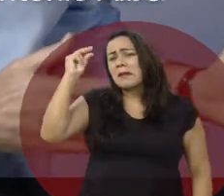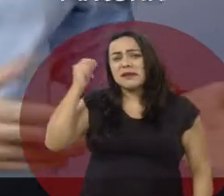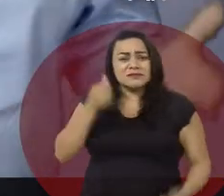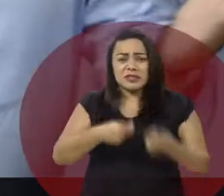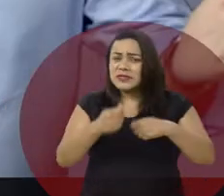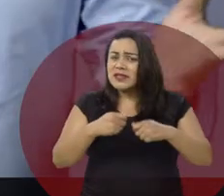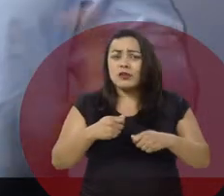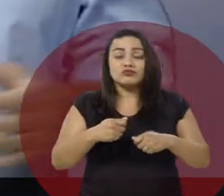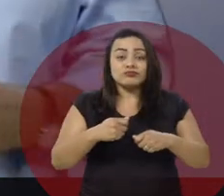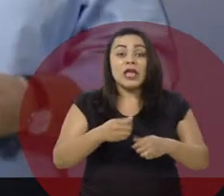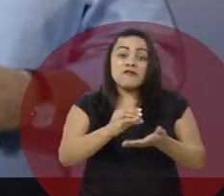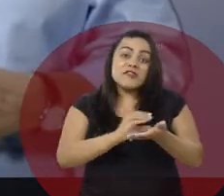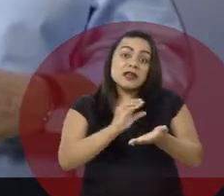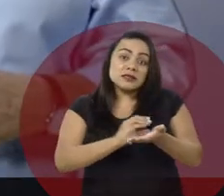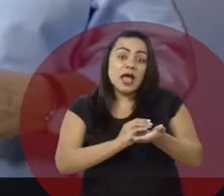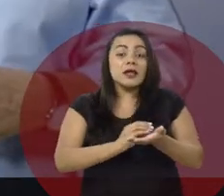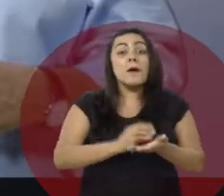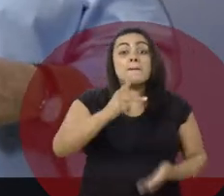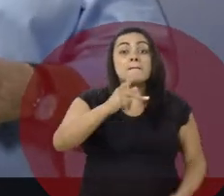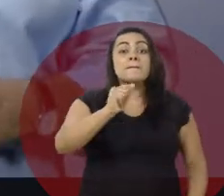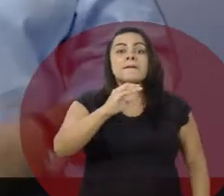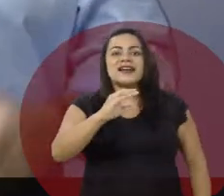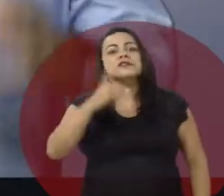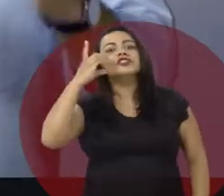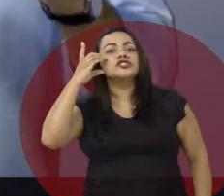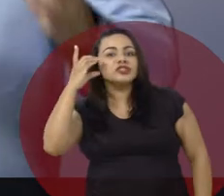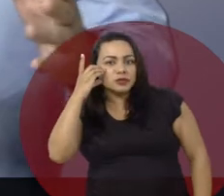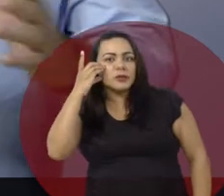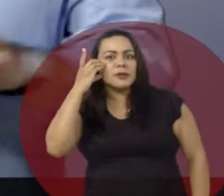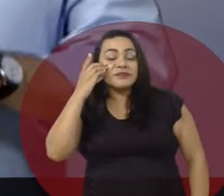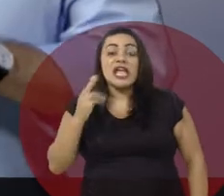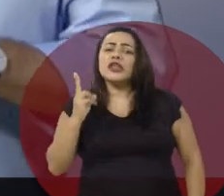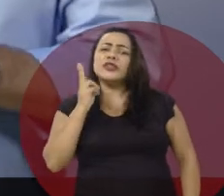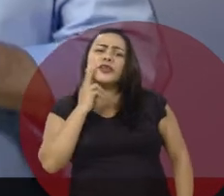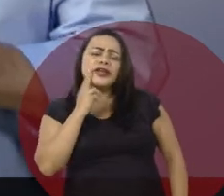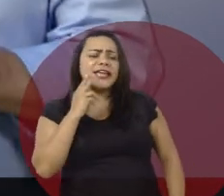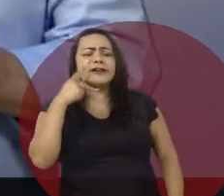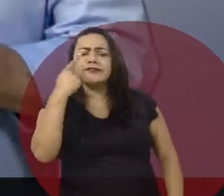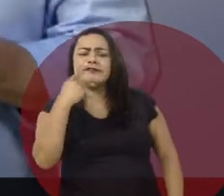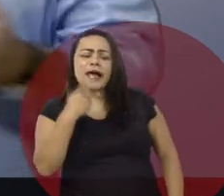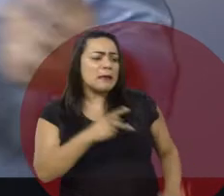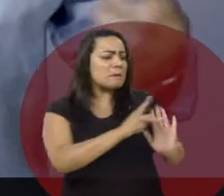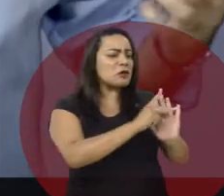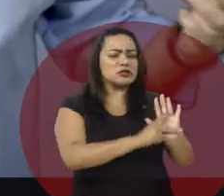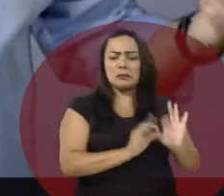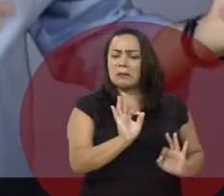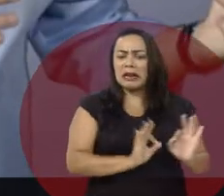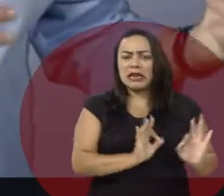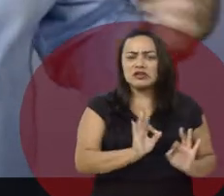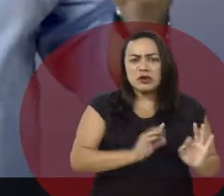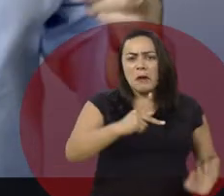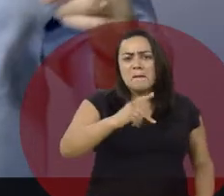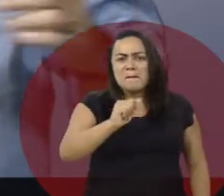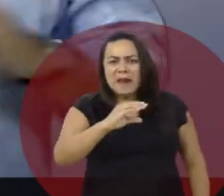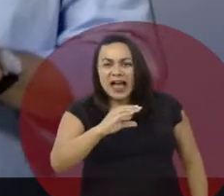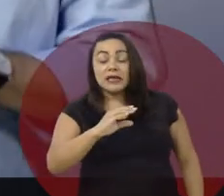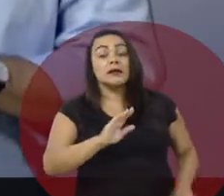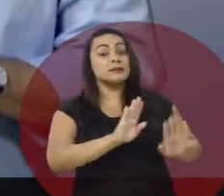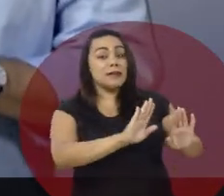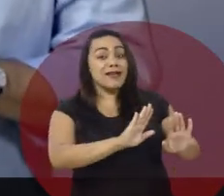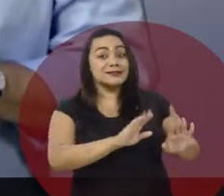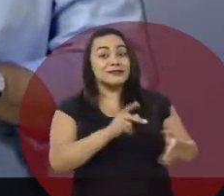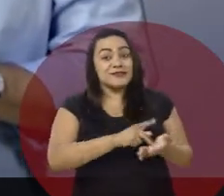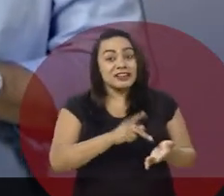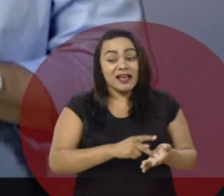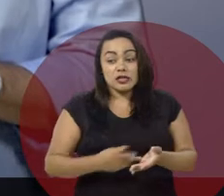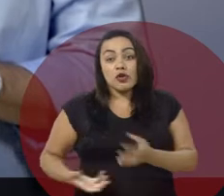administrações e financiadas pelo PAC da Dilma. Nogueira afirma que projetou e planejou as obras do PAC, mas, na